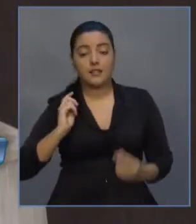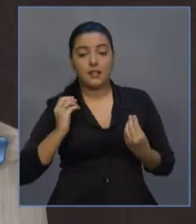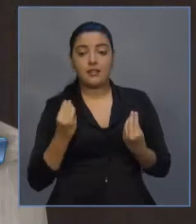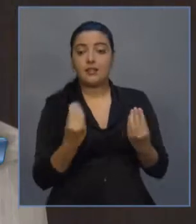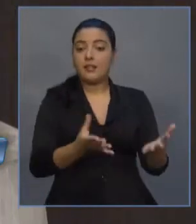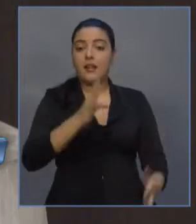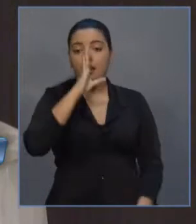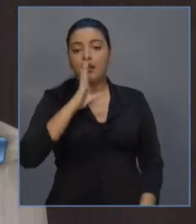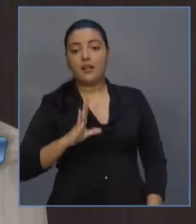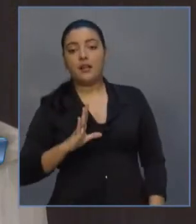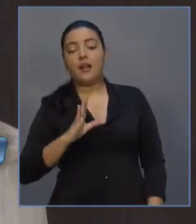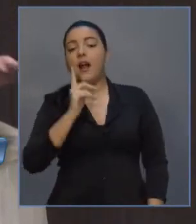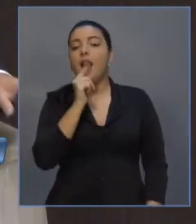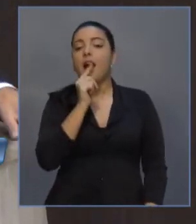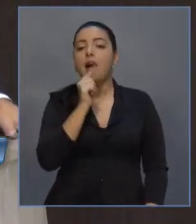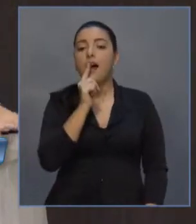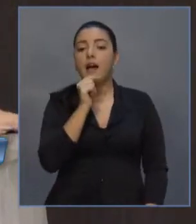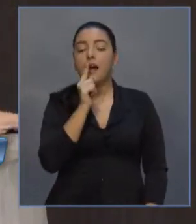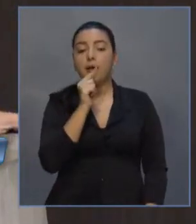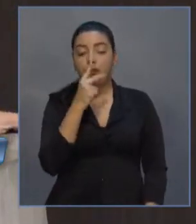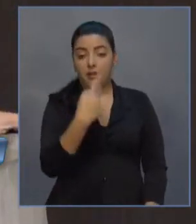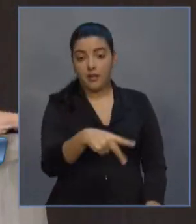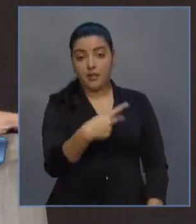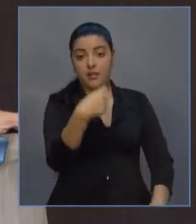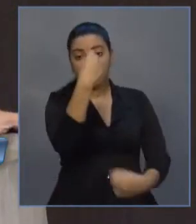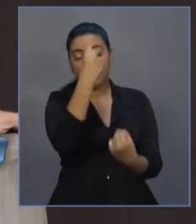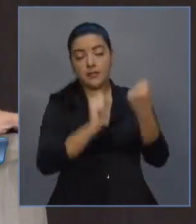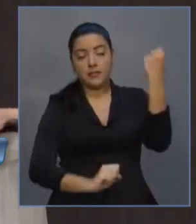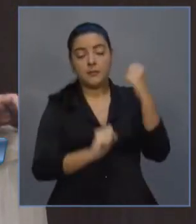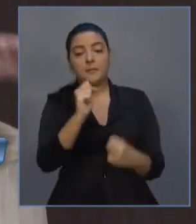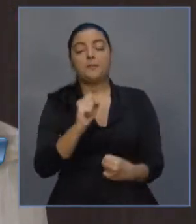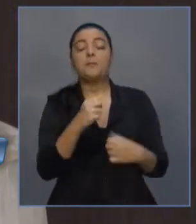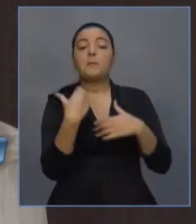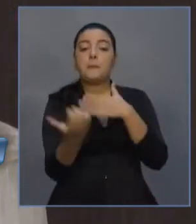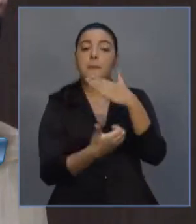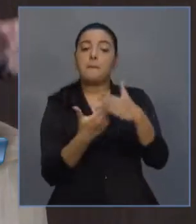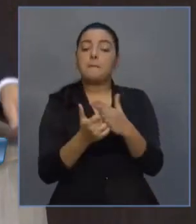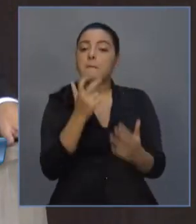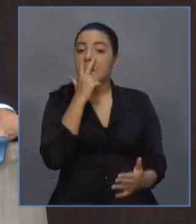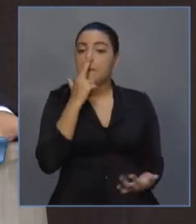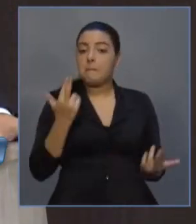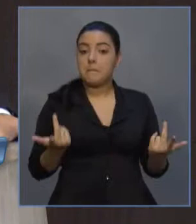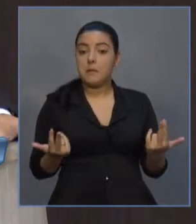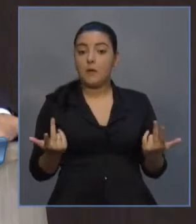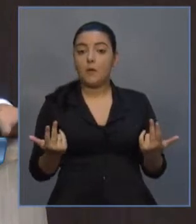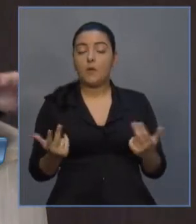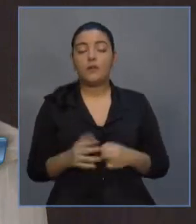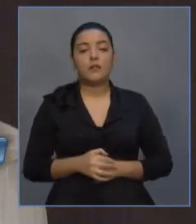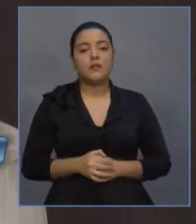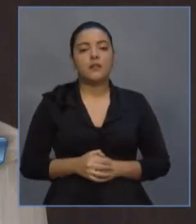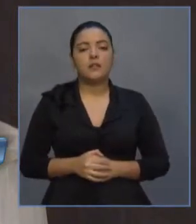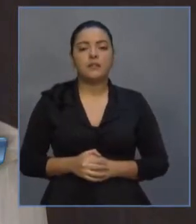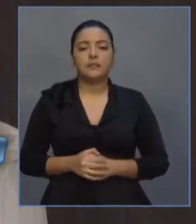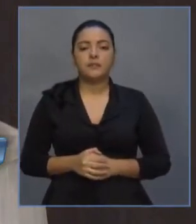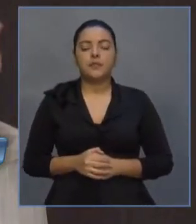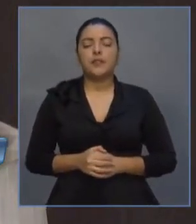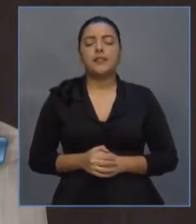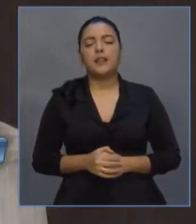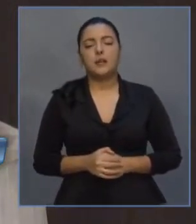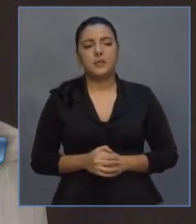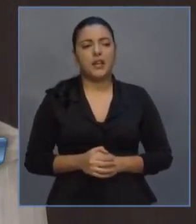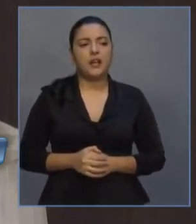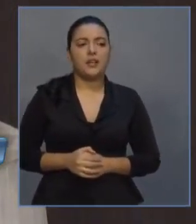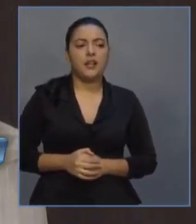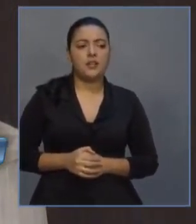tarifários, água para esse tipo de empreendimento. A mesma coisa com a siderúrgica. Siderúrgica, ela custou